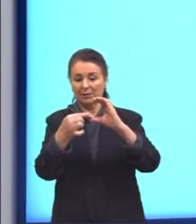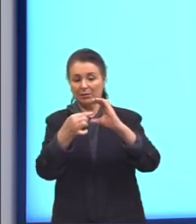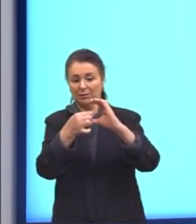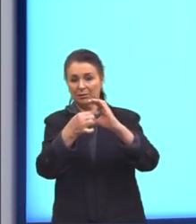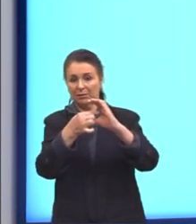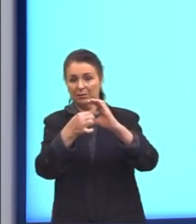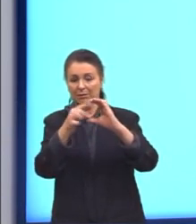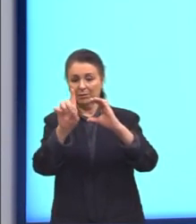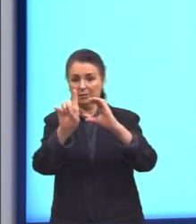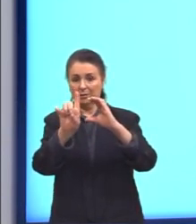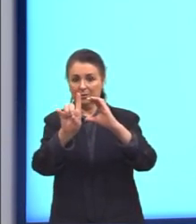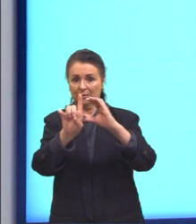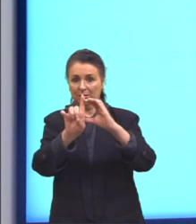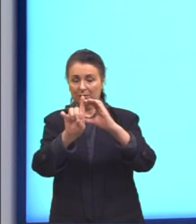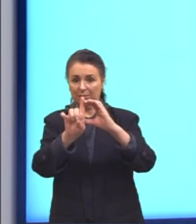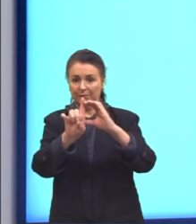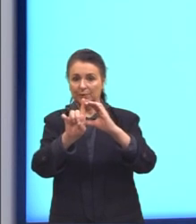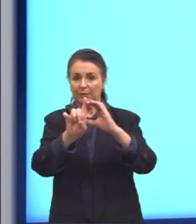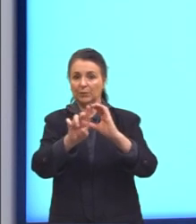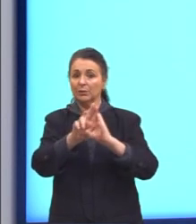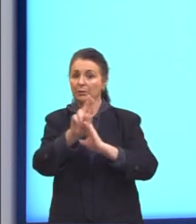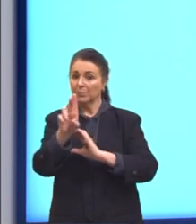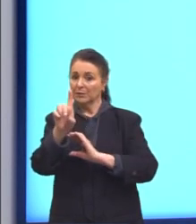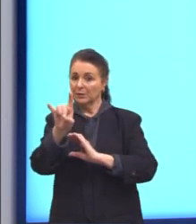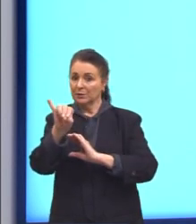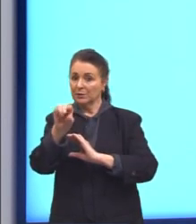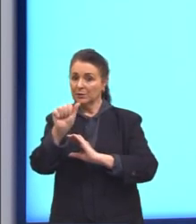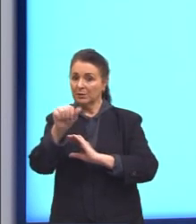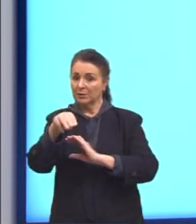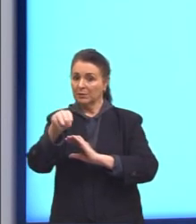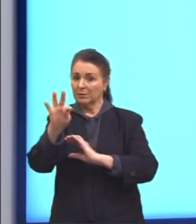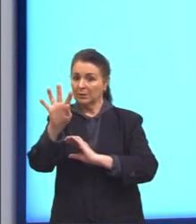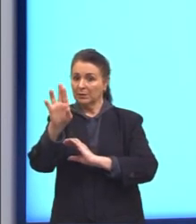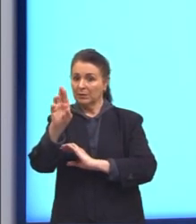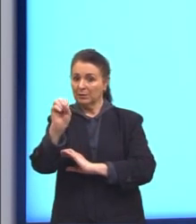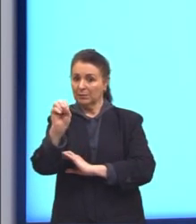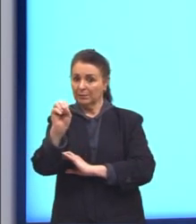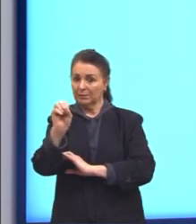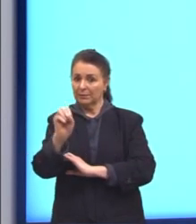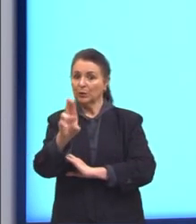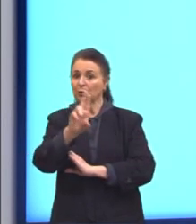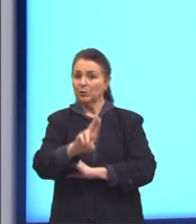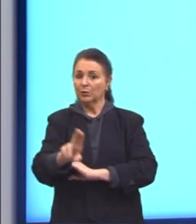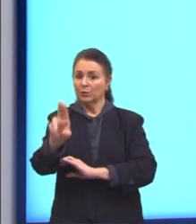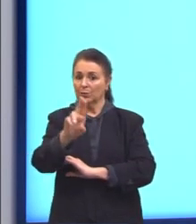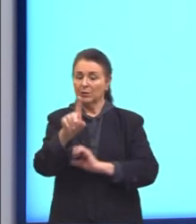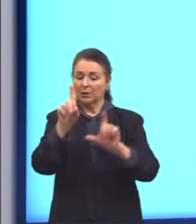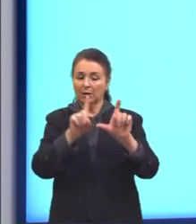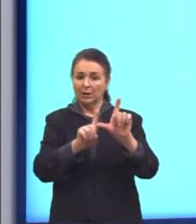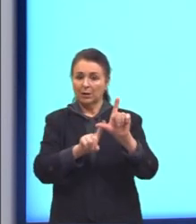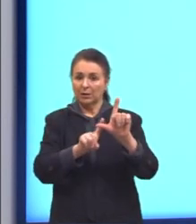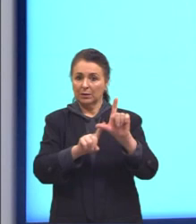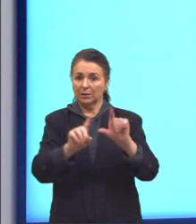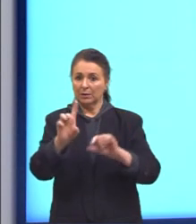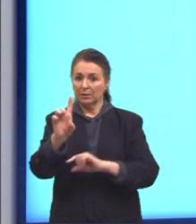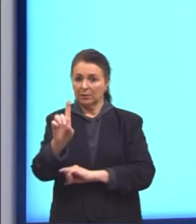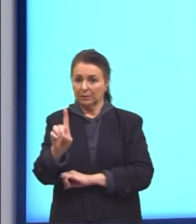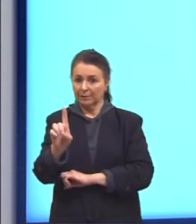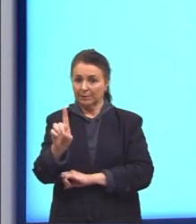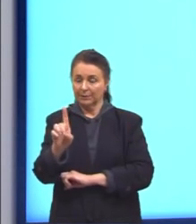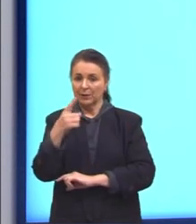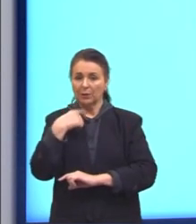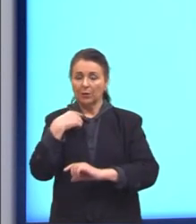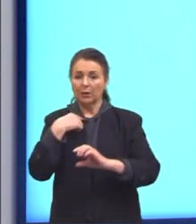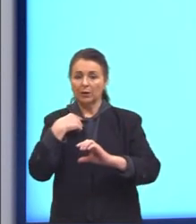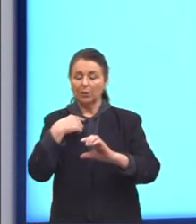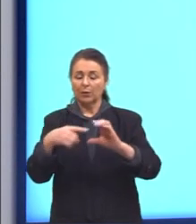Então ele é chamado de diâmetro, identificado geralmente por D. Nós podemos observar, inclusive, que o